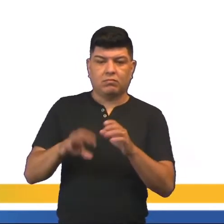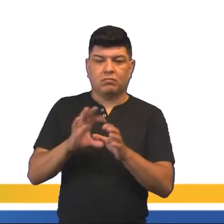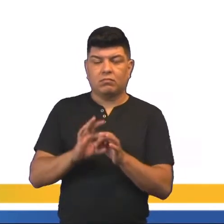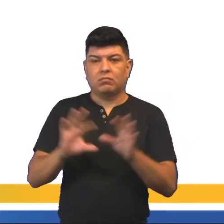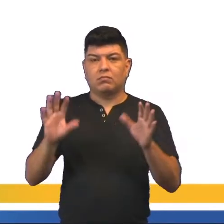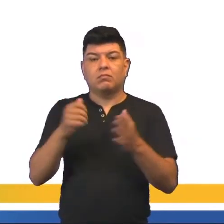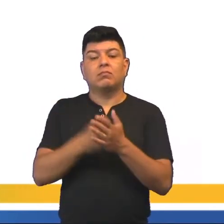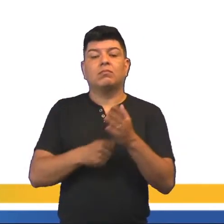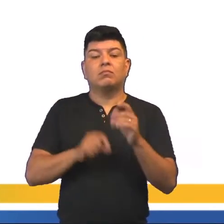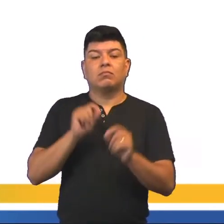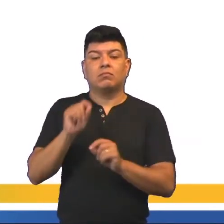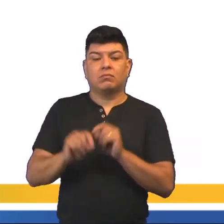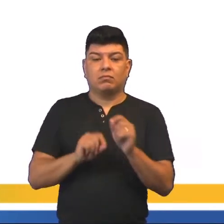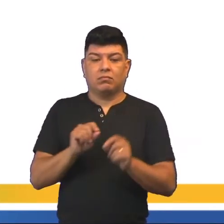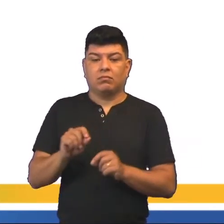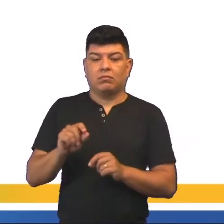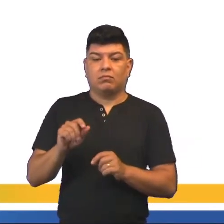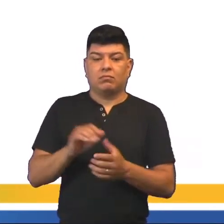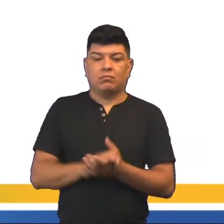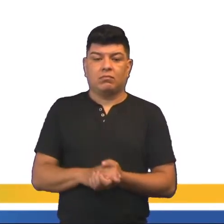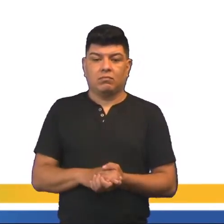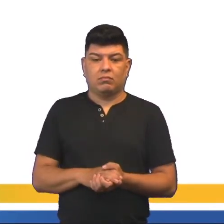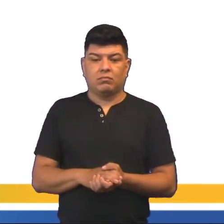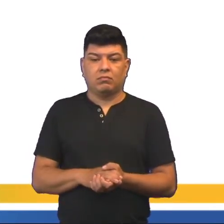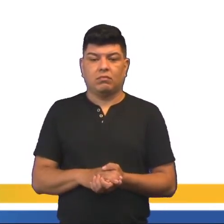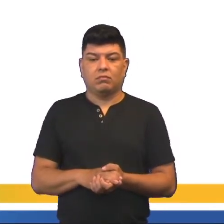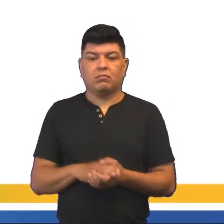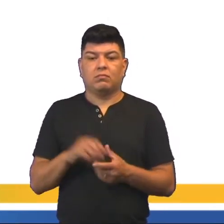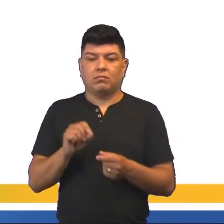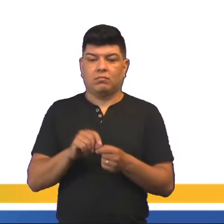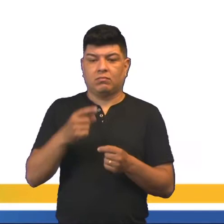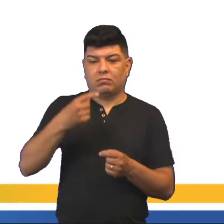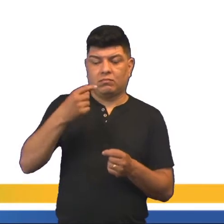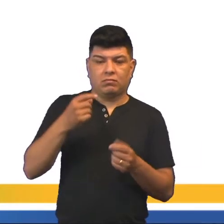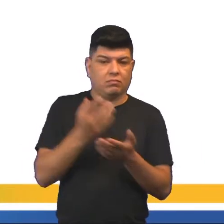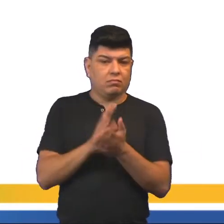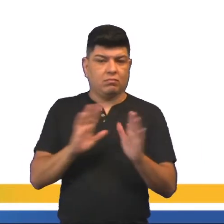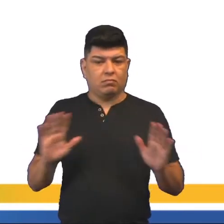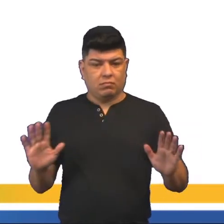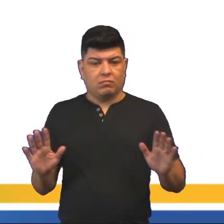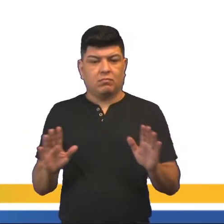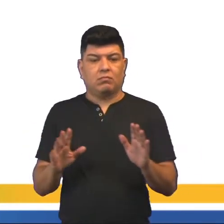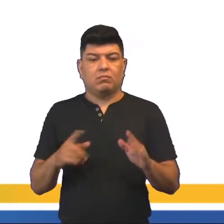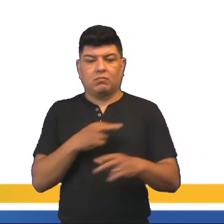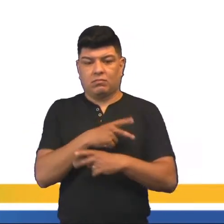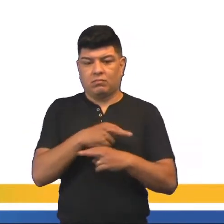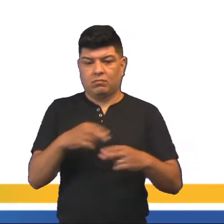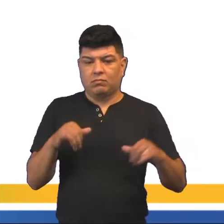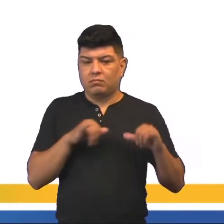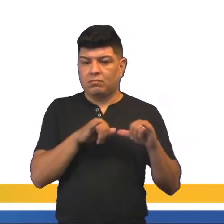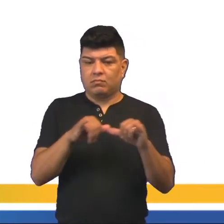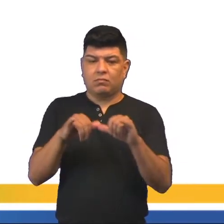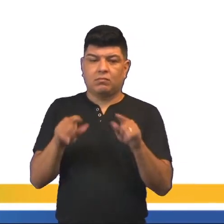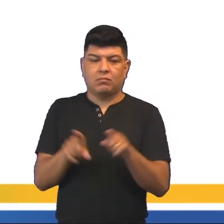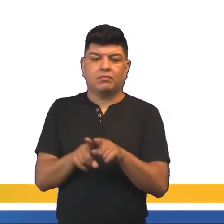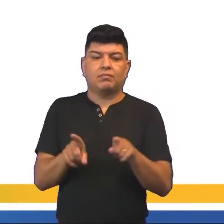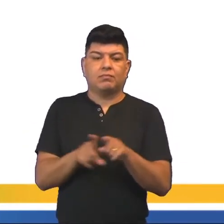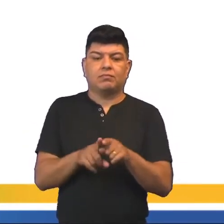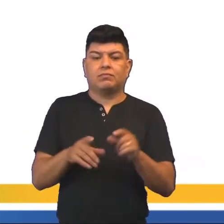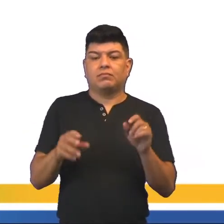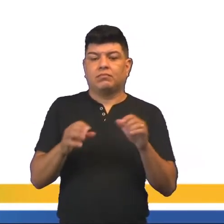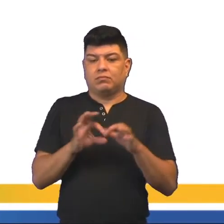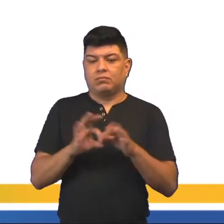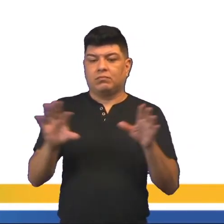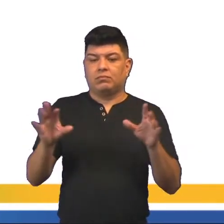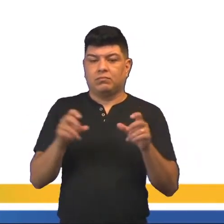econômico, o liberalismo defende, deixar fazer e deixar passar, a liberdade de produção e comercialização. A